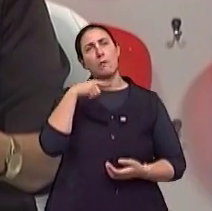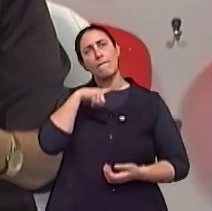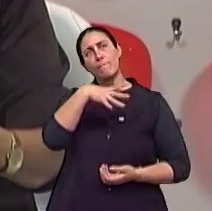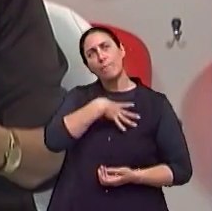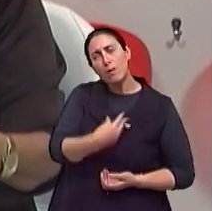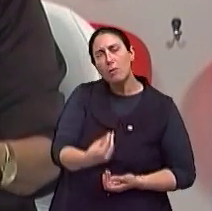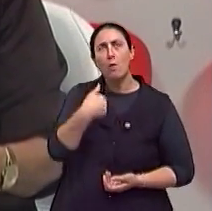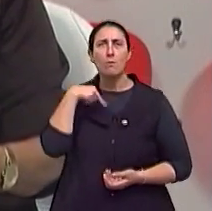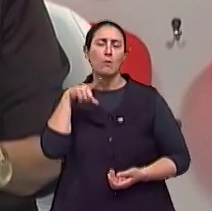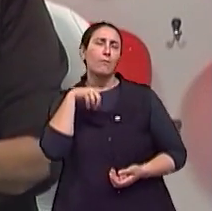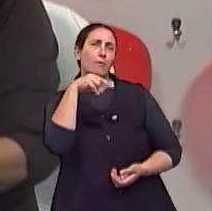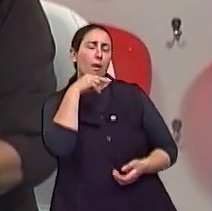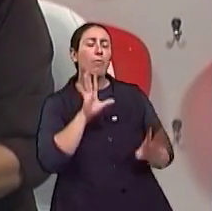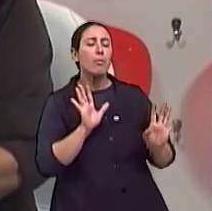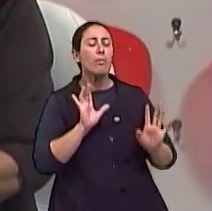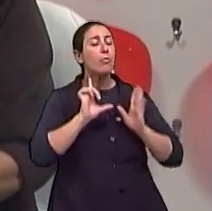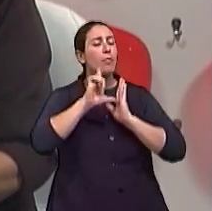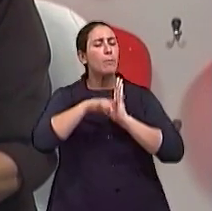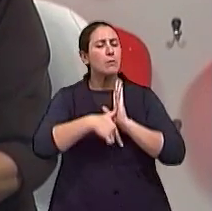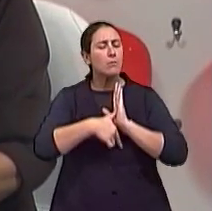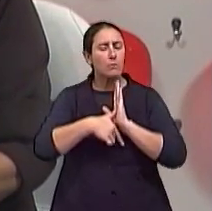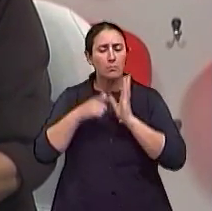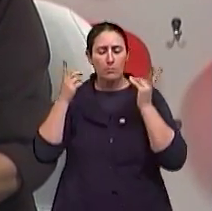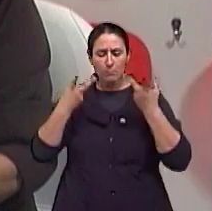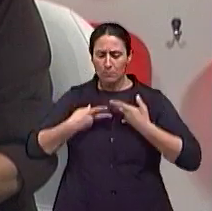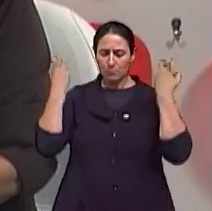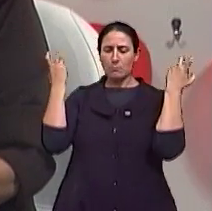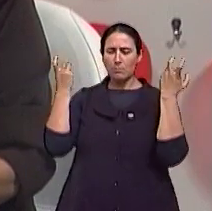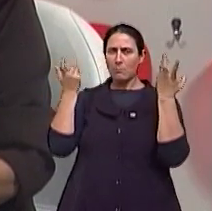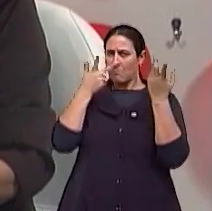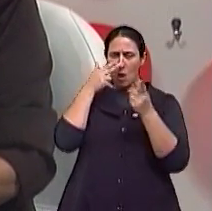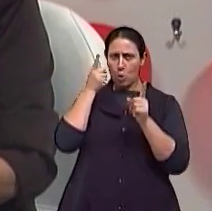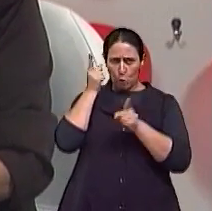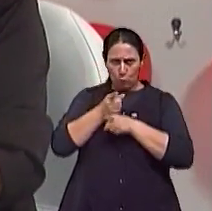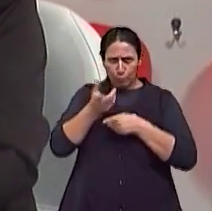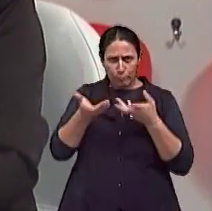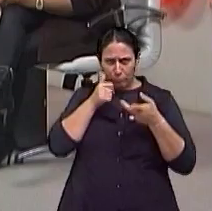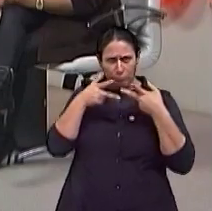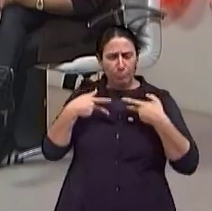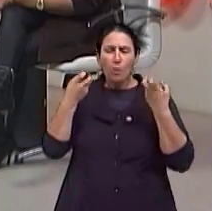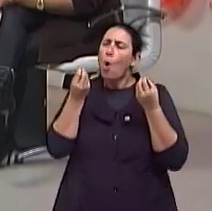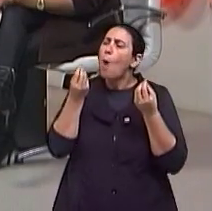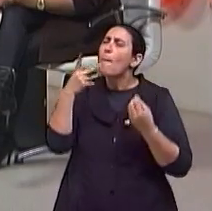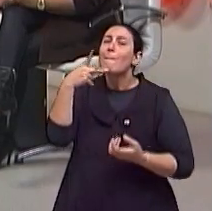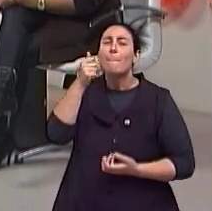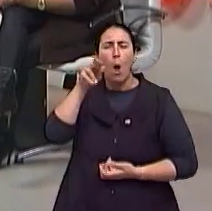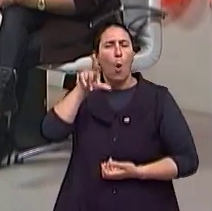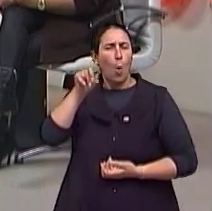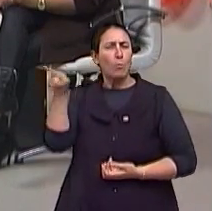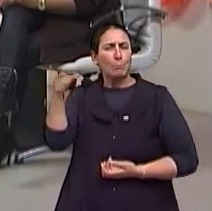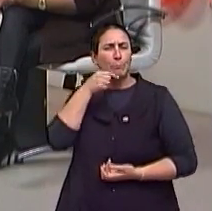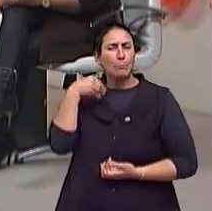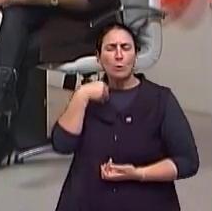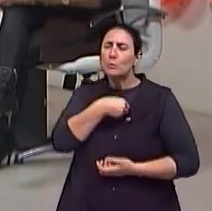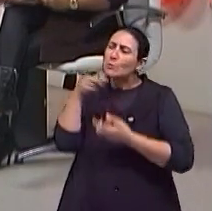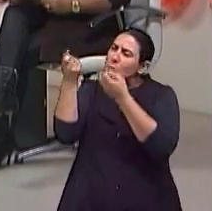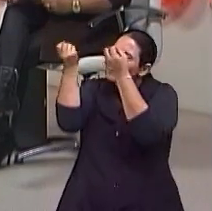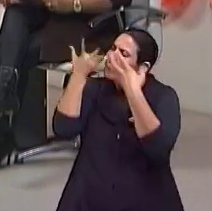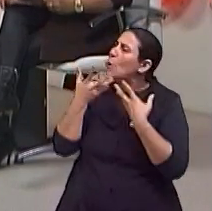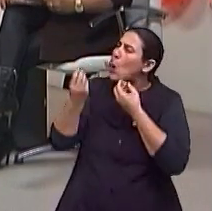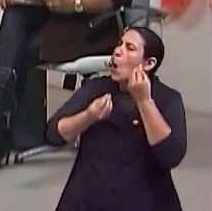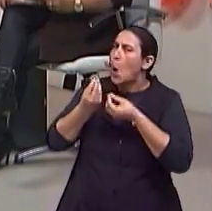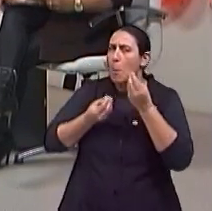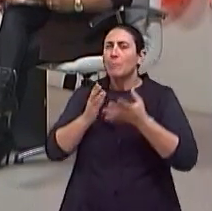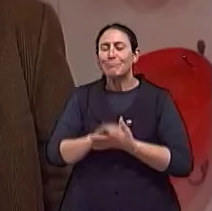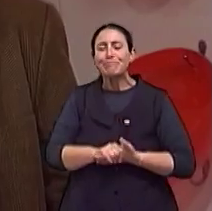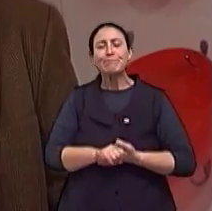o marido e, de repente, ela se assusta e se descobre. Como é que é isso dentro da gente, Paulo? Pois é, isso é um